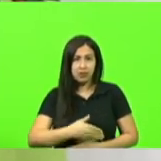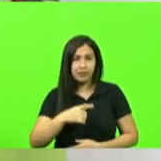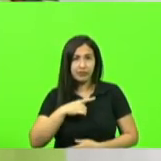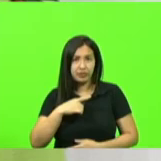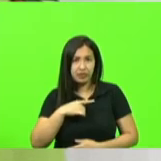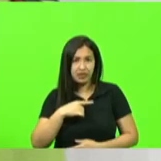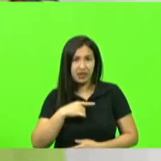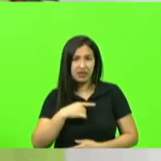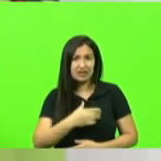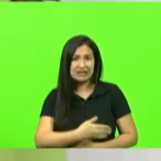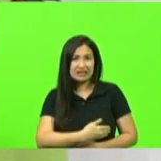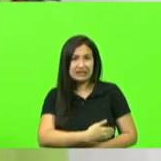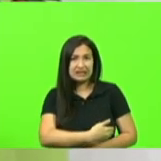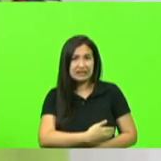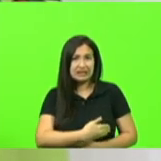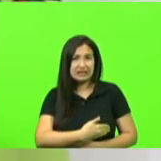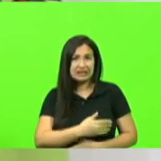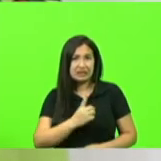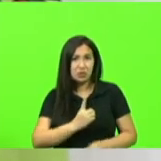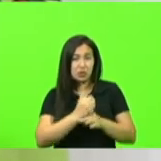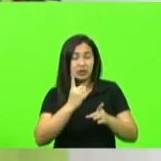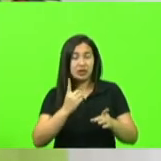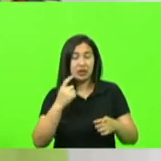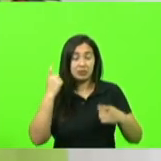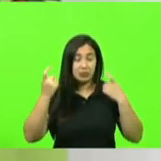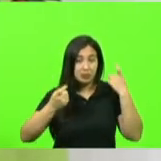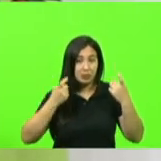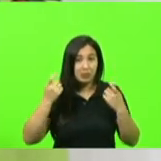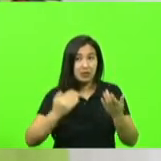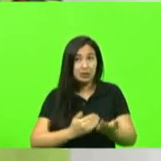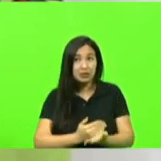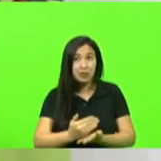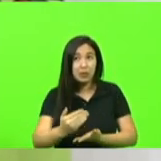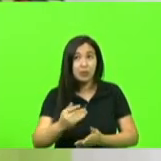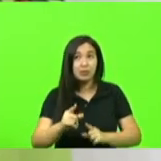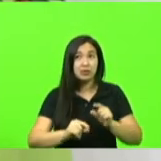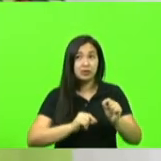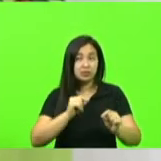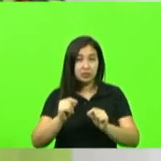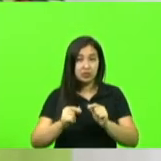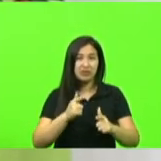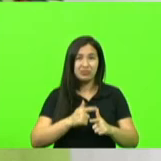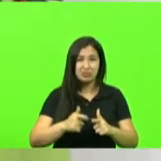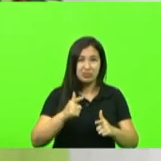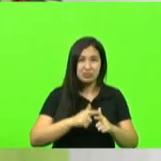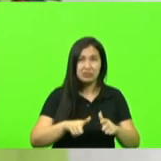muito preocupada e aí começa a trazer patologias